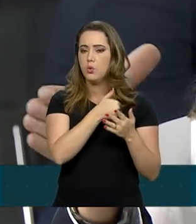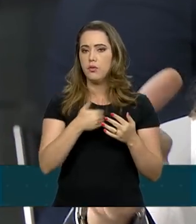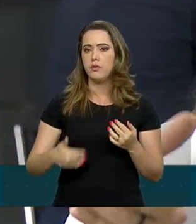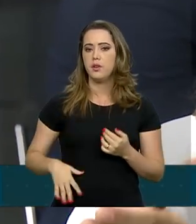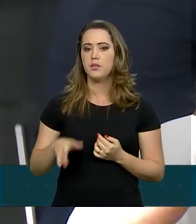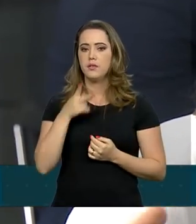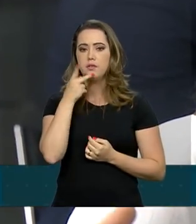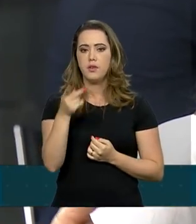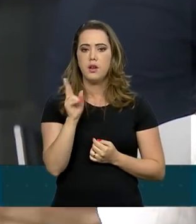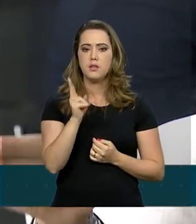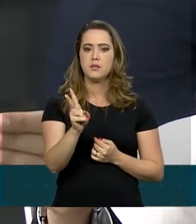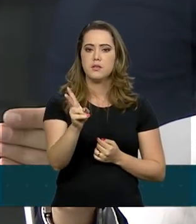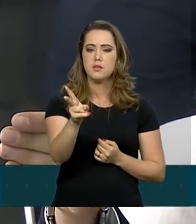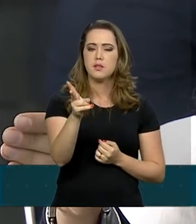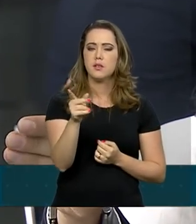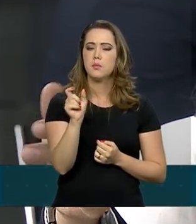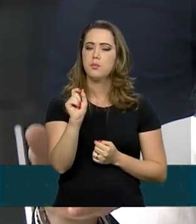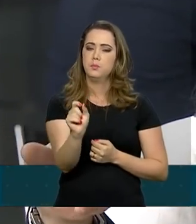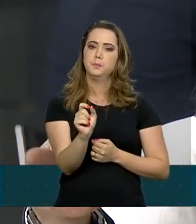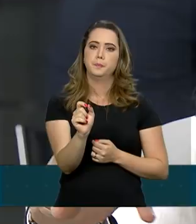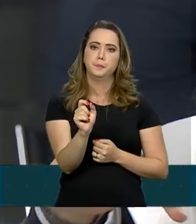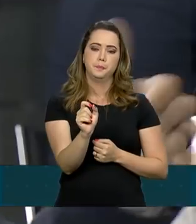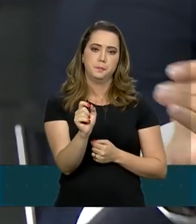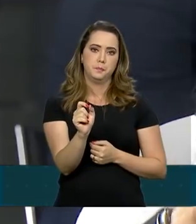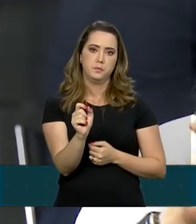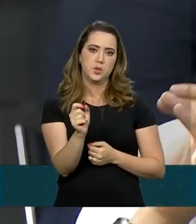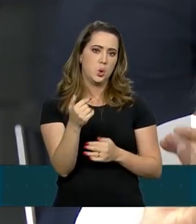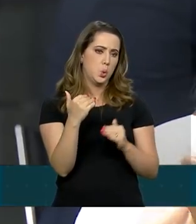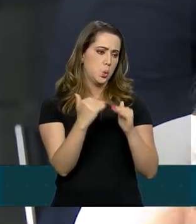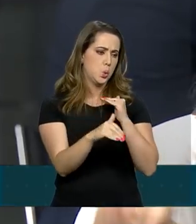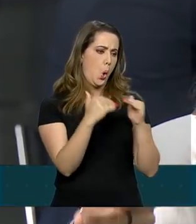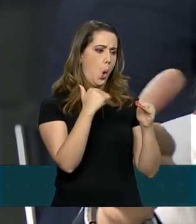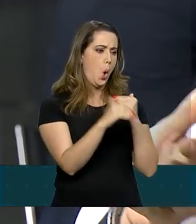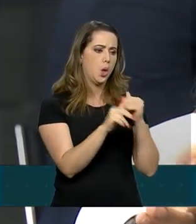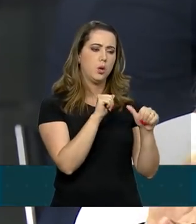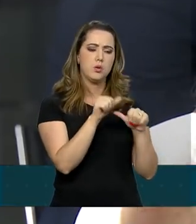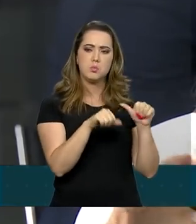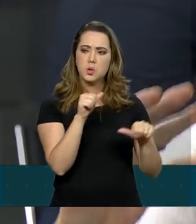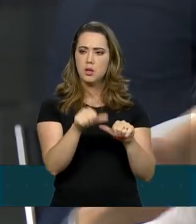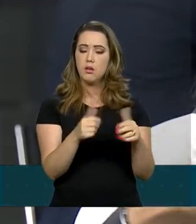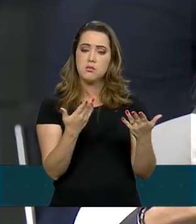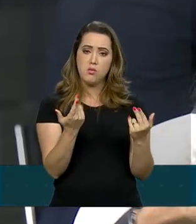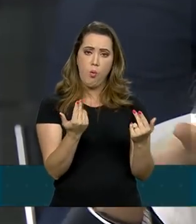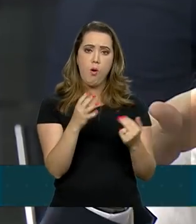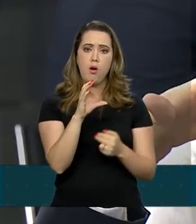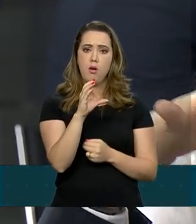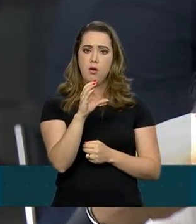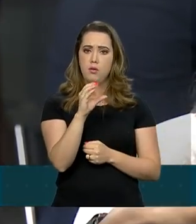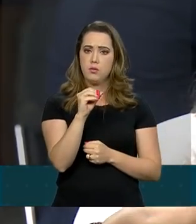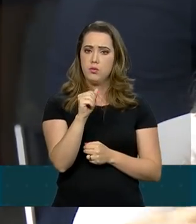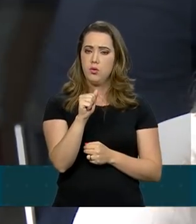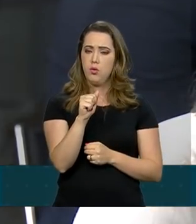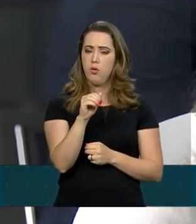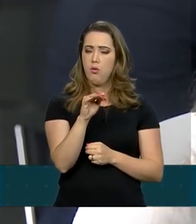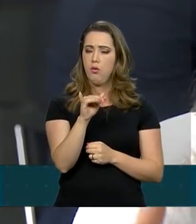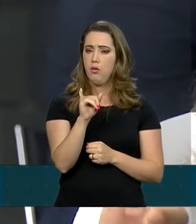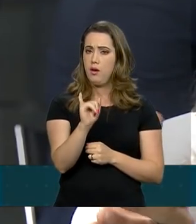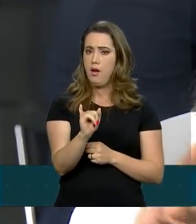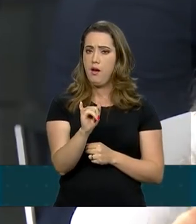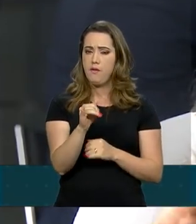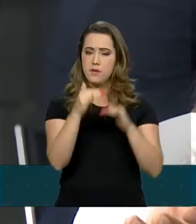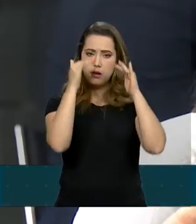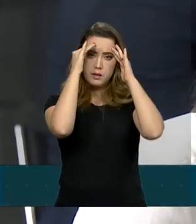repetidas vezes não ido contra essas alterações, como a do COAF, por exemplo. Está respeitando a decisão da Câmara.